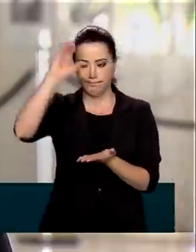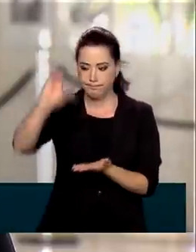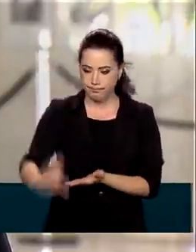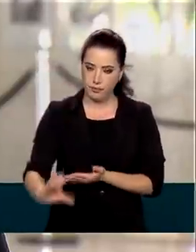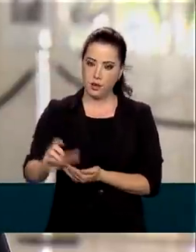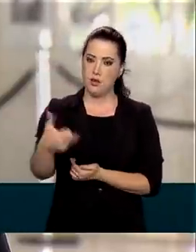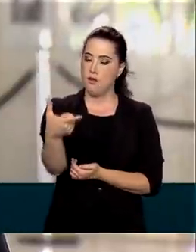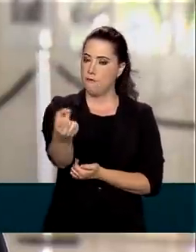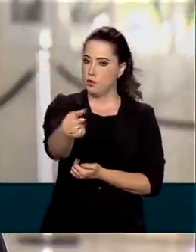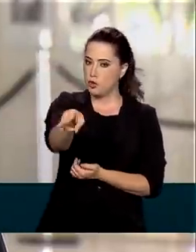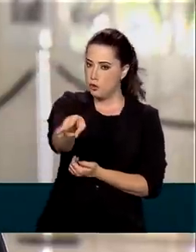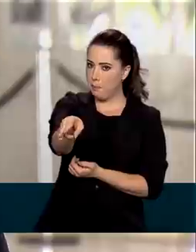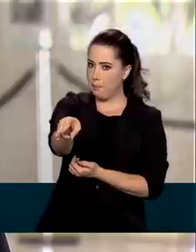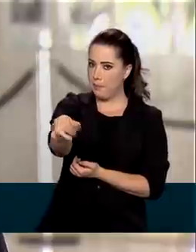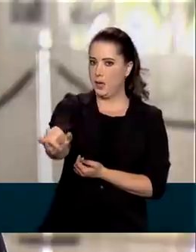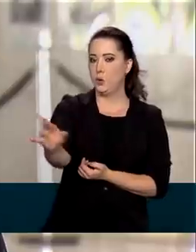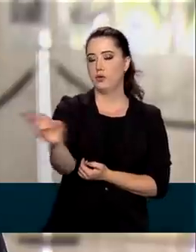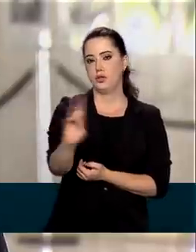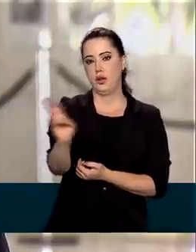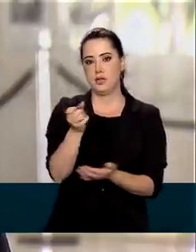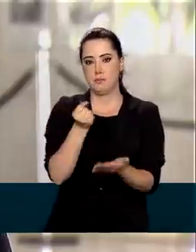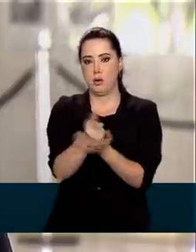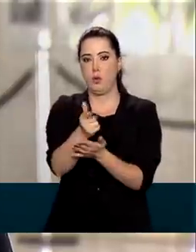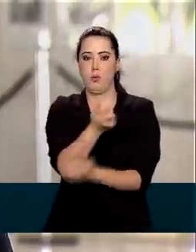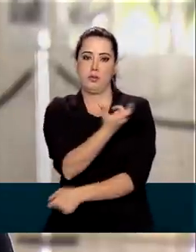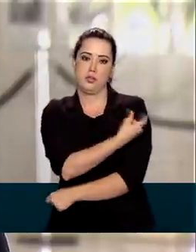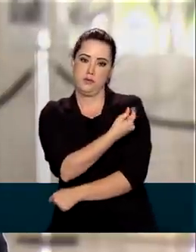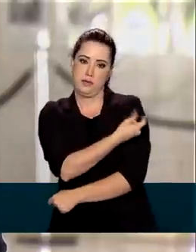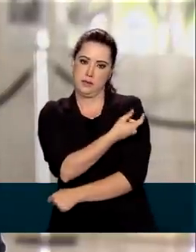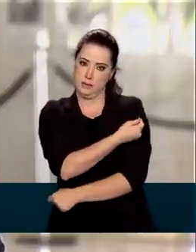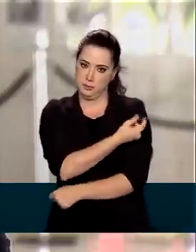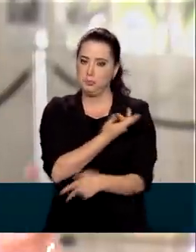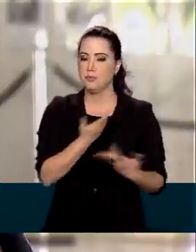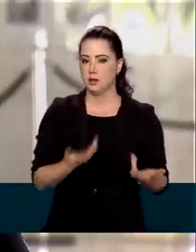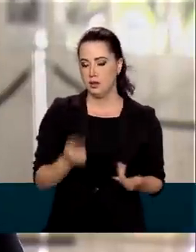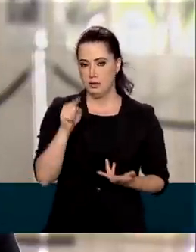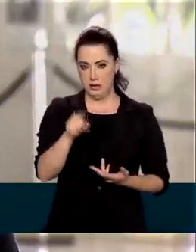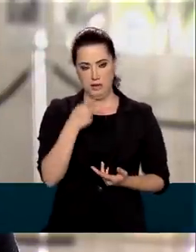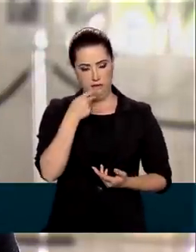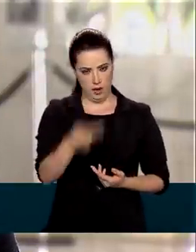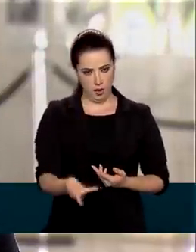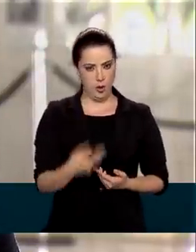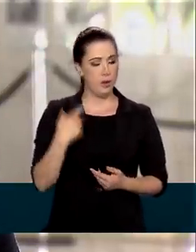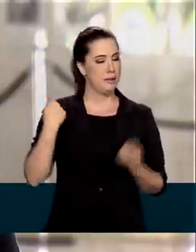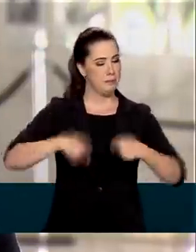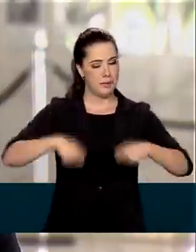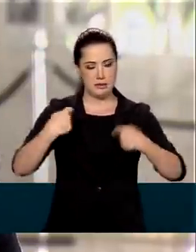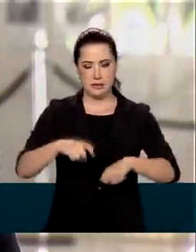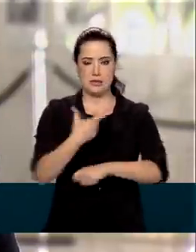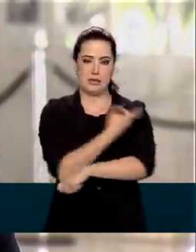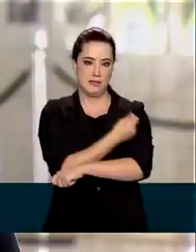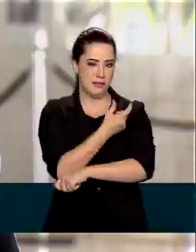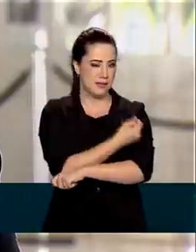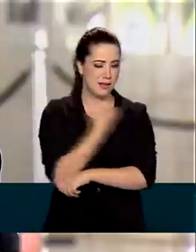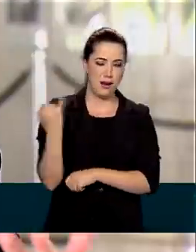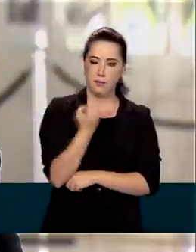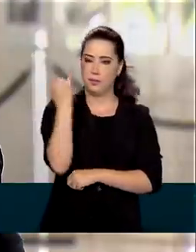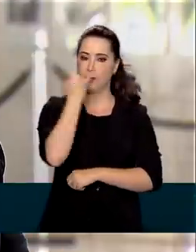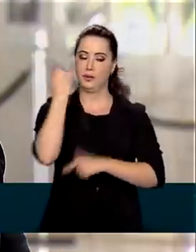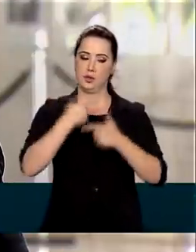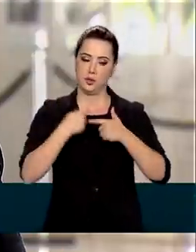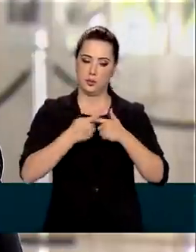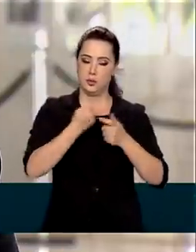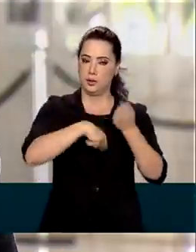de reais na compra de vacinas contra a Covid-19. Para Guedes, a vacinação em massa será fundamental para a